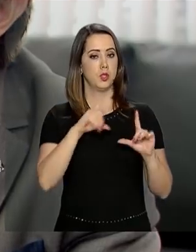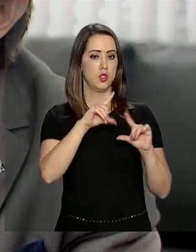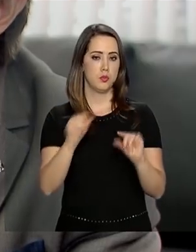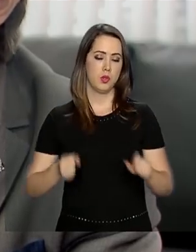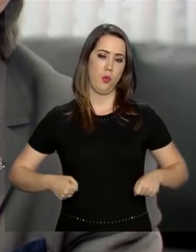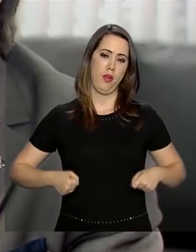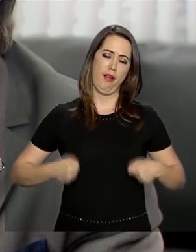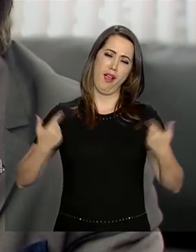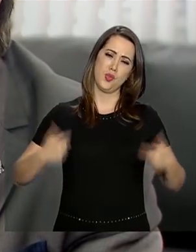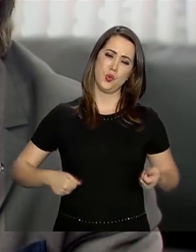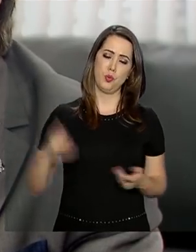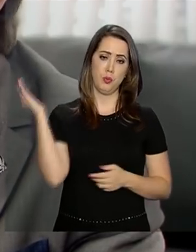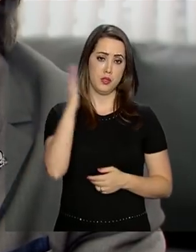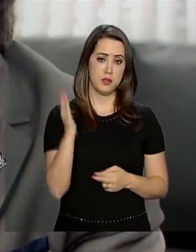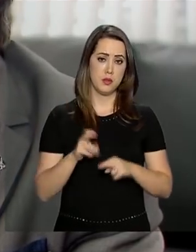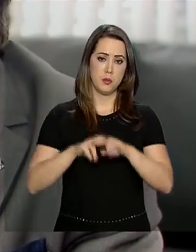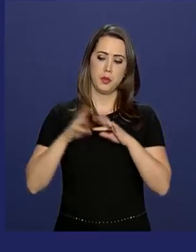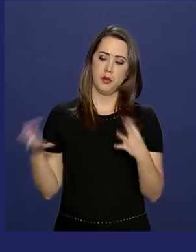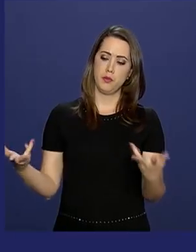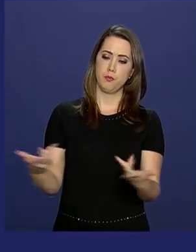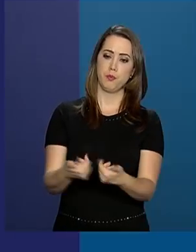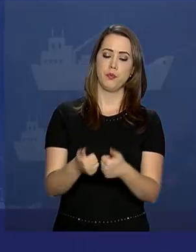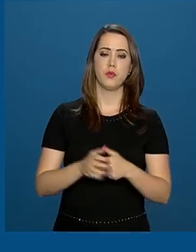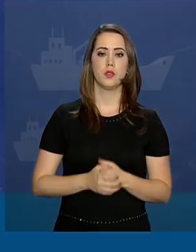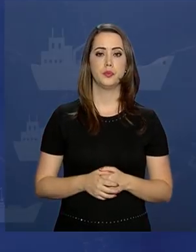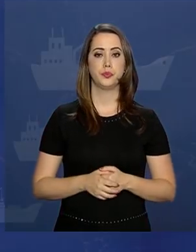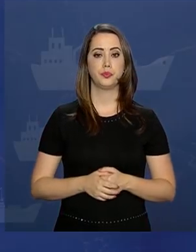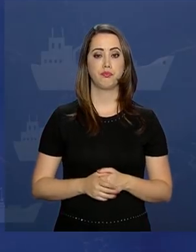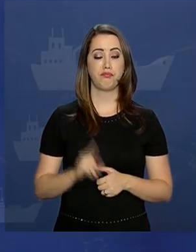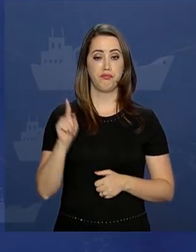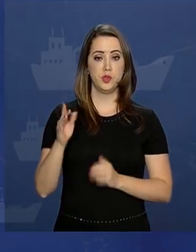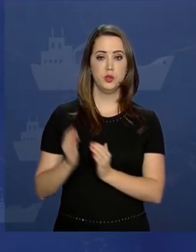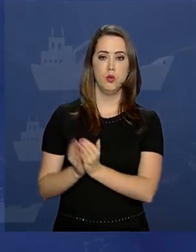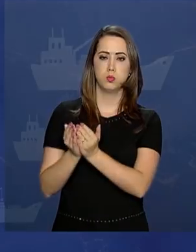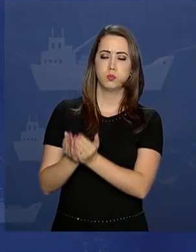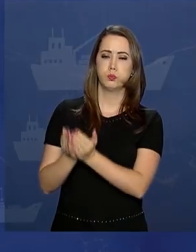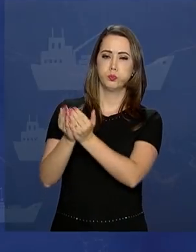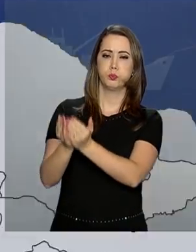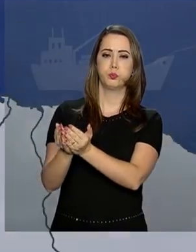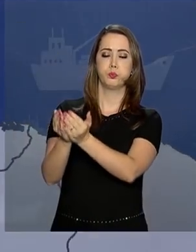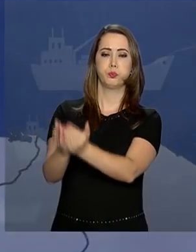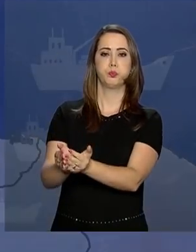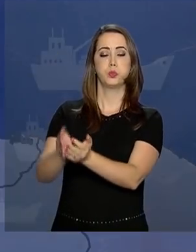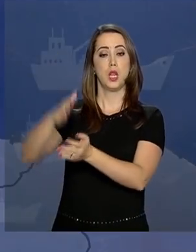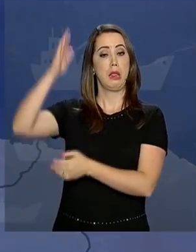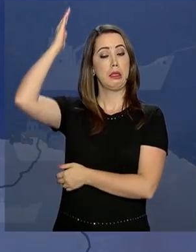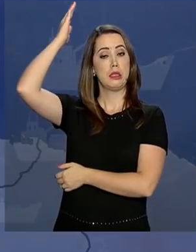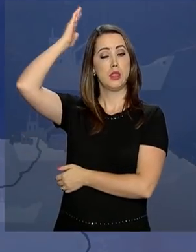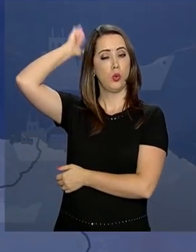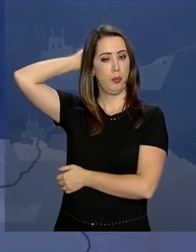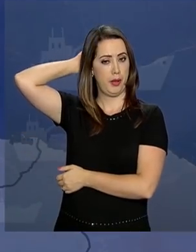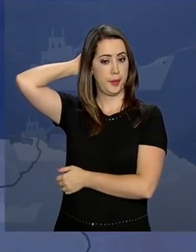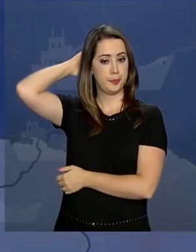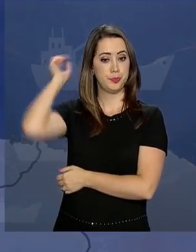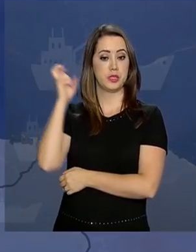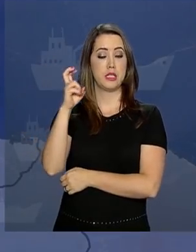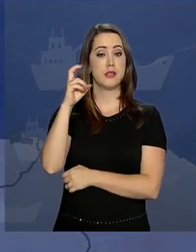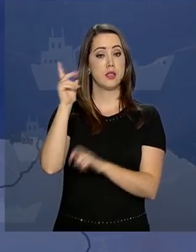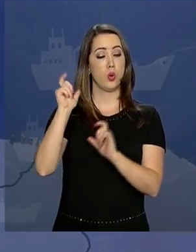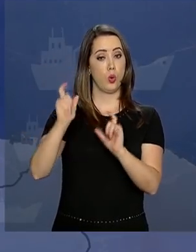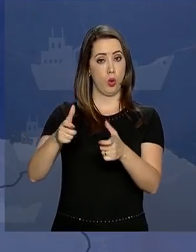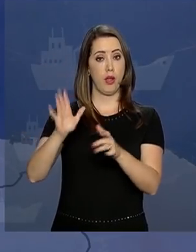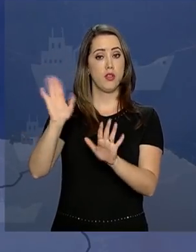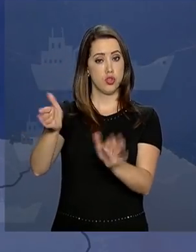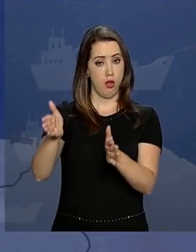reduzindo o custo do Brasil através de eficiência. Em Miramar, no porto organizado de Belém, no Pará, são cinco terminais já